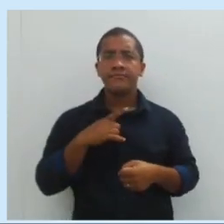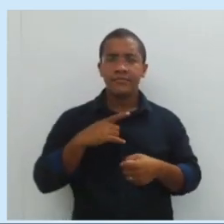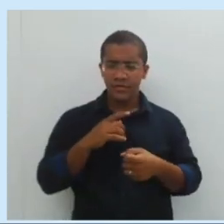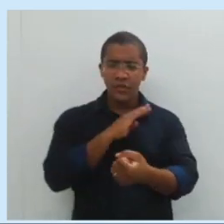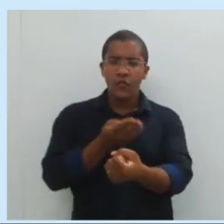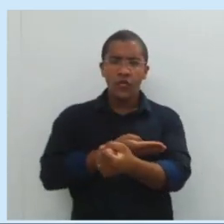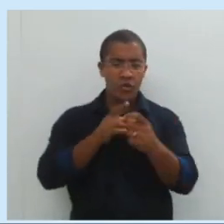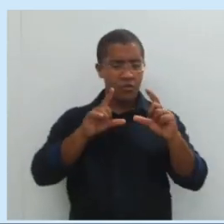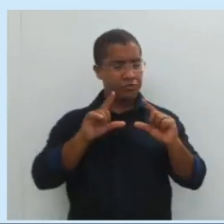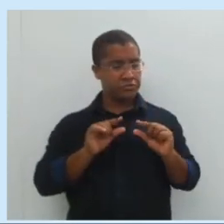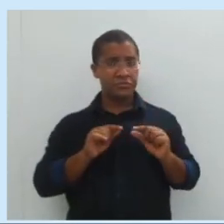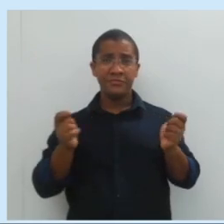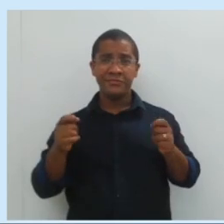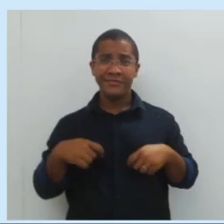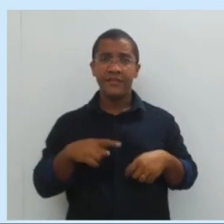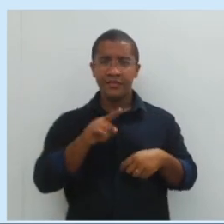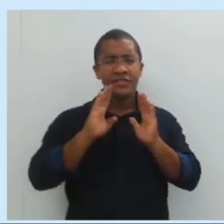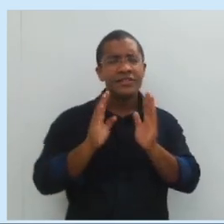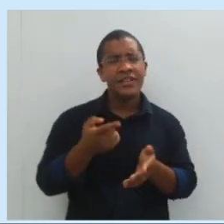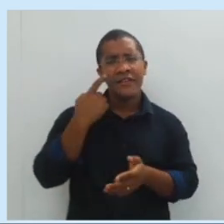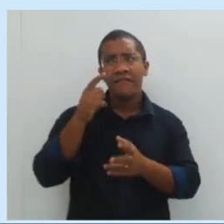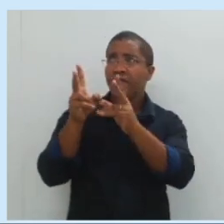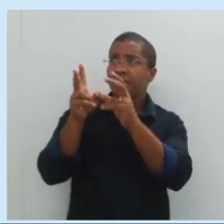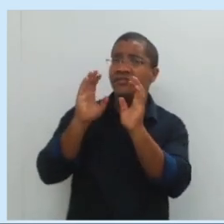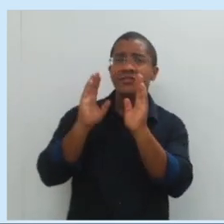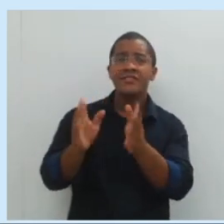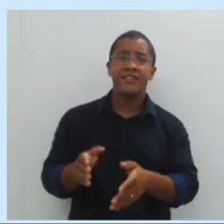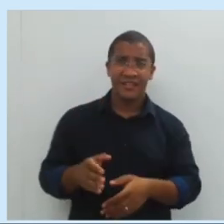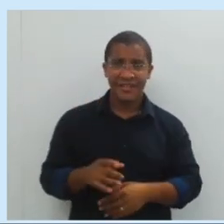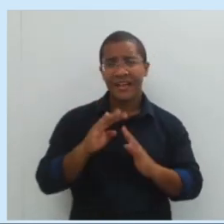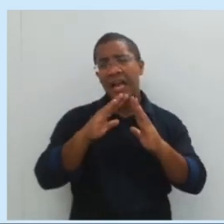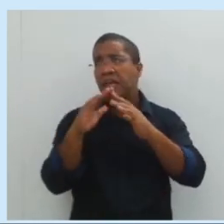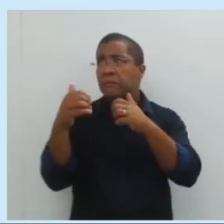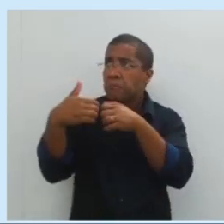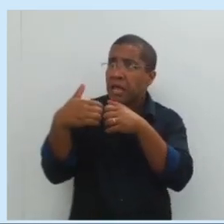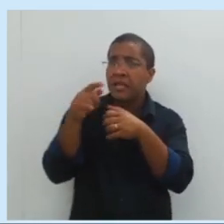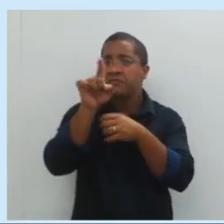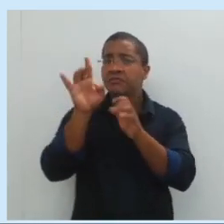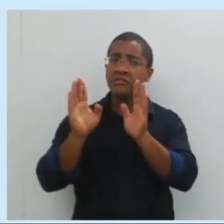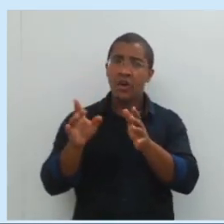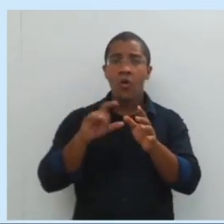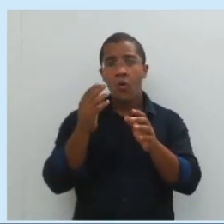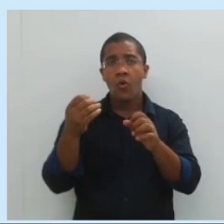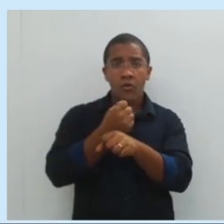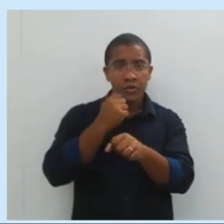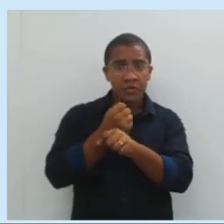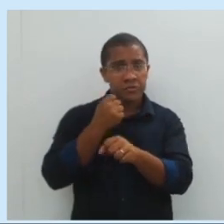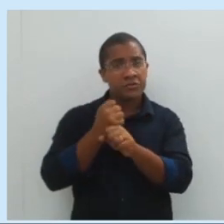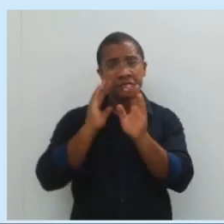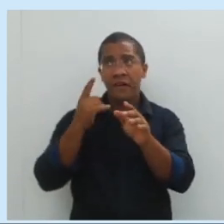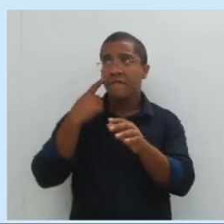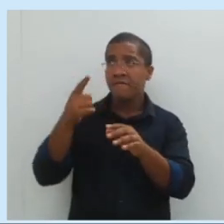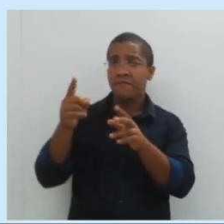intensidade. Vocês já devem ter visto uma roldana e uma polia perto da sua casa ou nas suas obras,